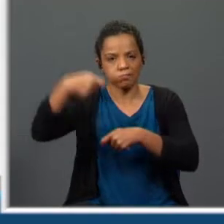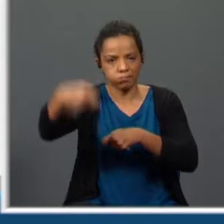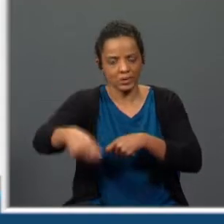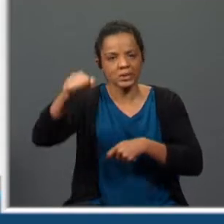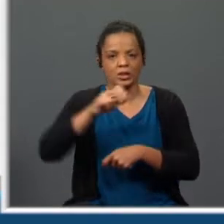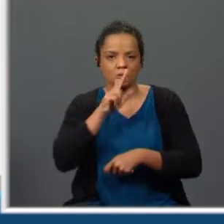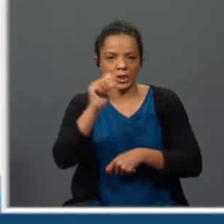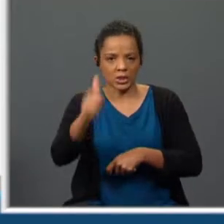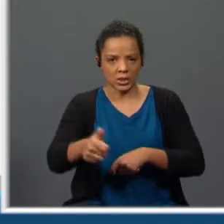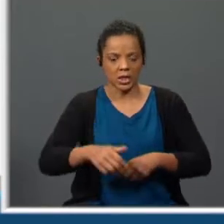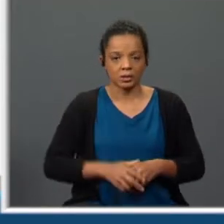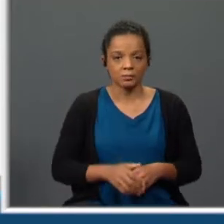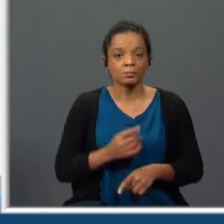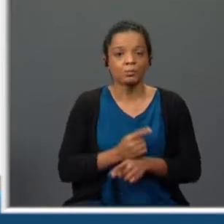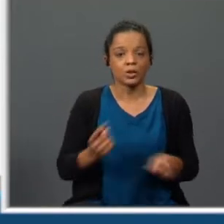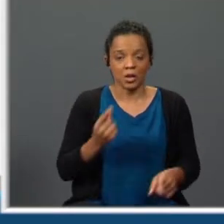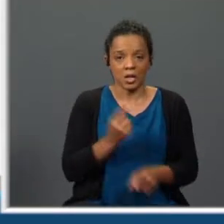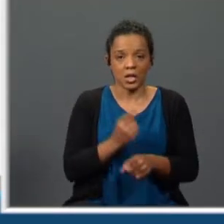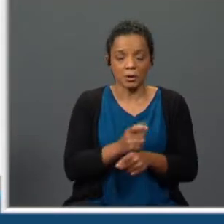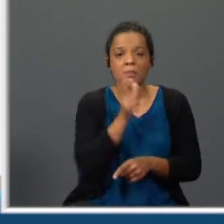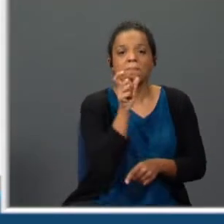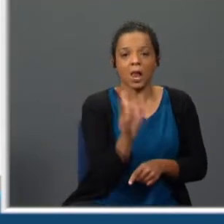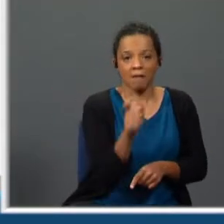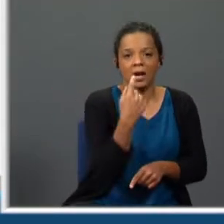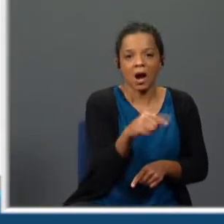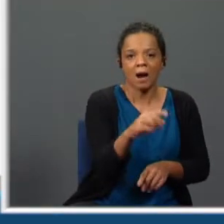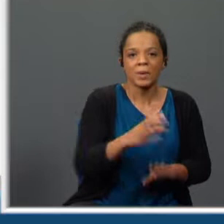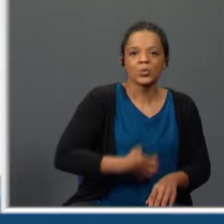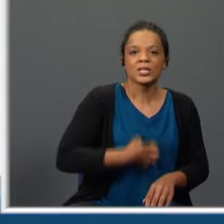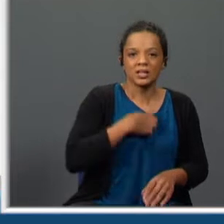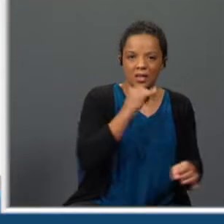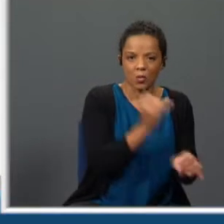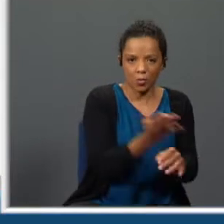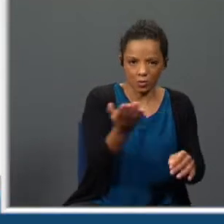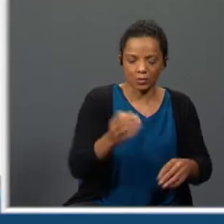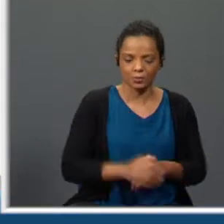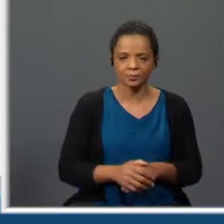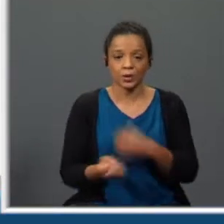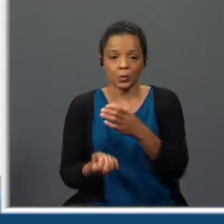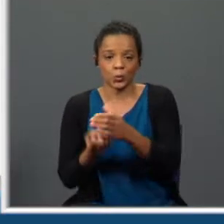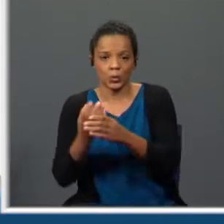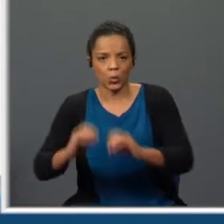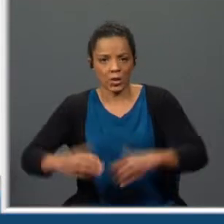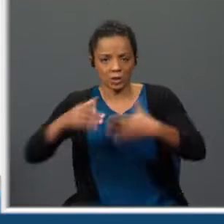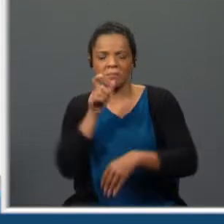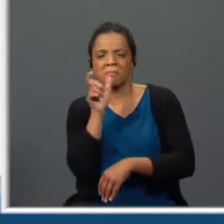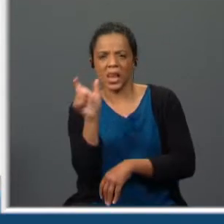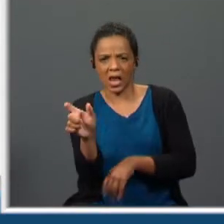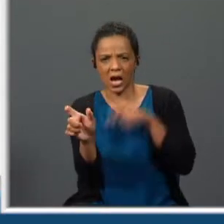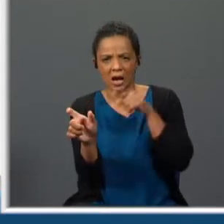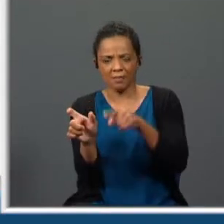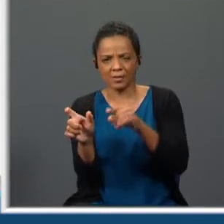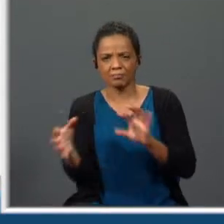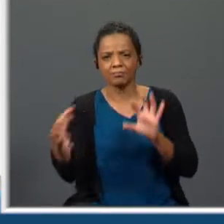resposta correta. Porque continuamos a usar a palavra com um sentido diferente. Na sua origem, a palavra Alcoviteira